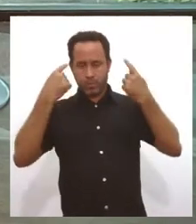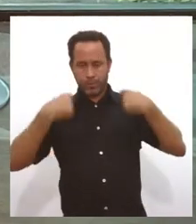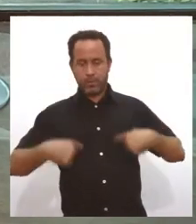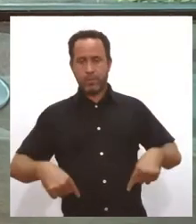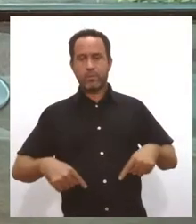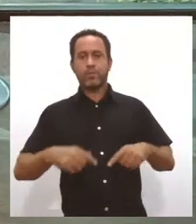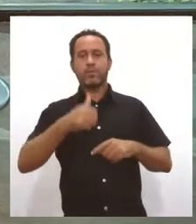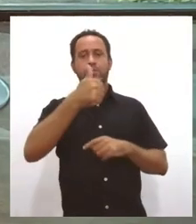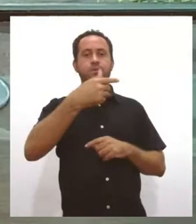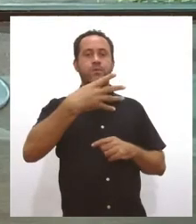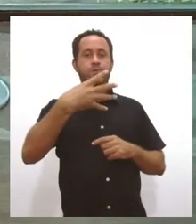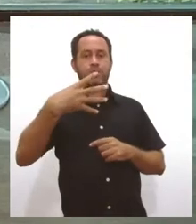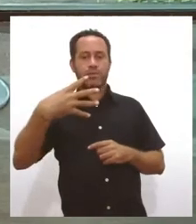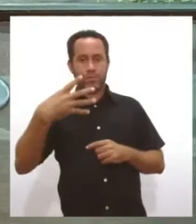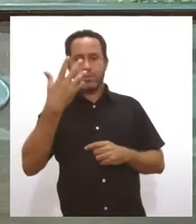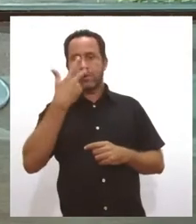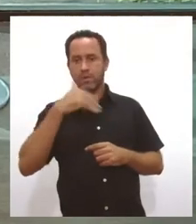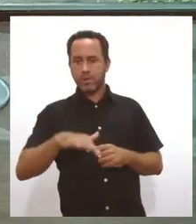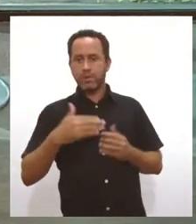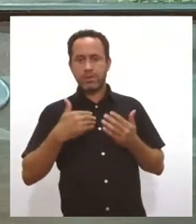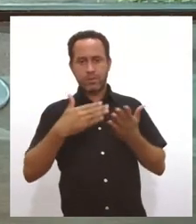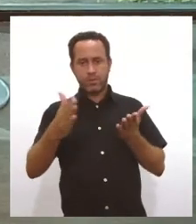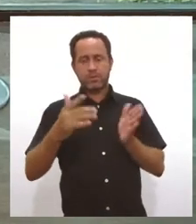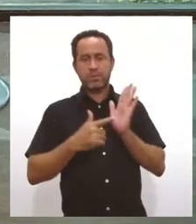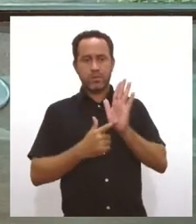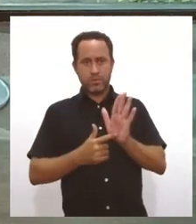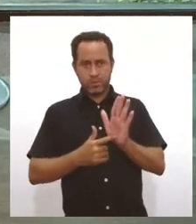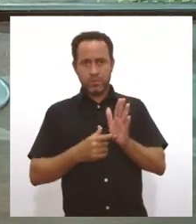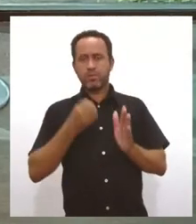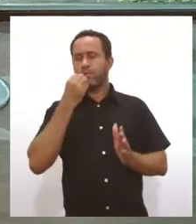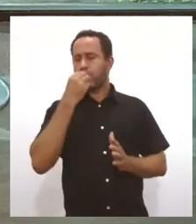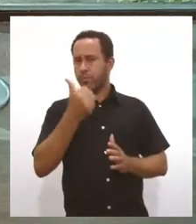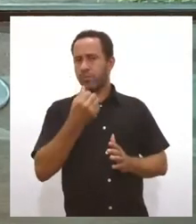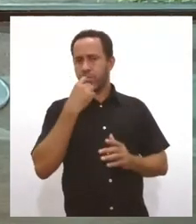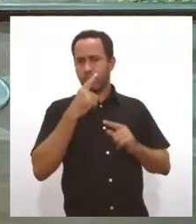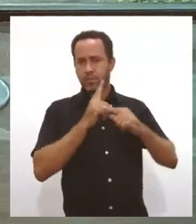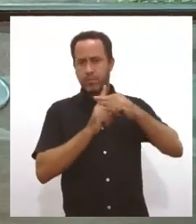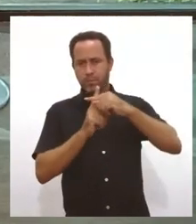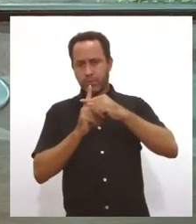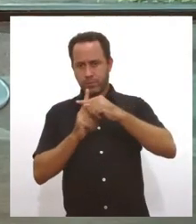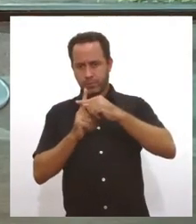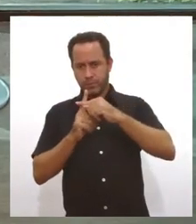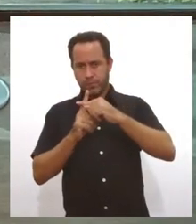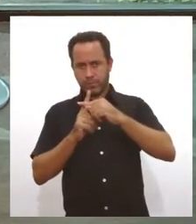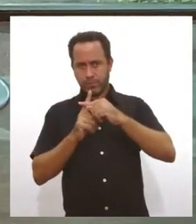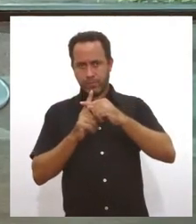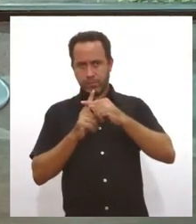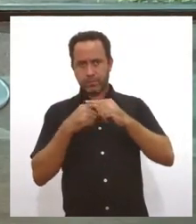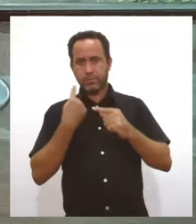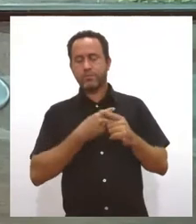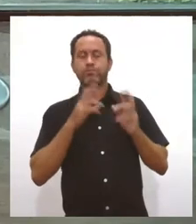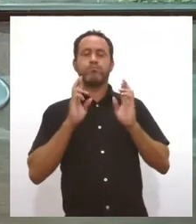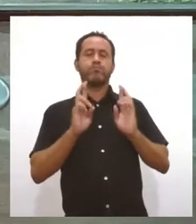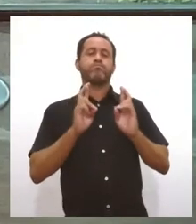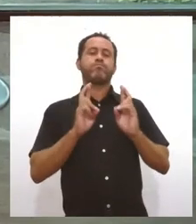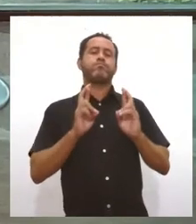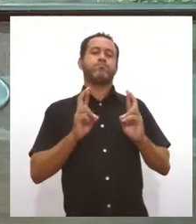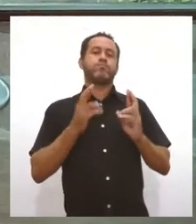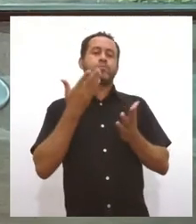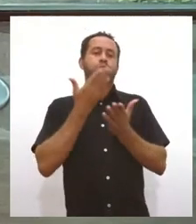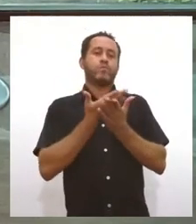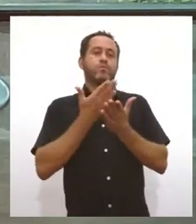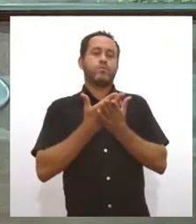144 crianças já inicialmente já mostra que foi muito bom. Então a gente fica aí na expectativa de que esses estudos